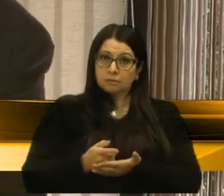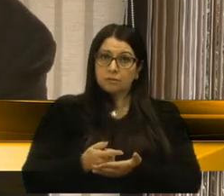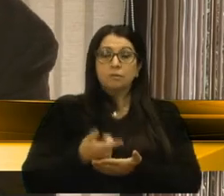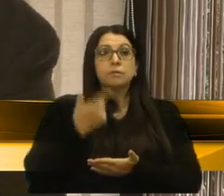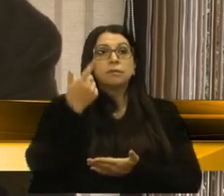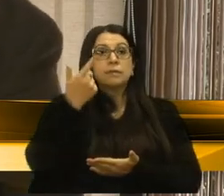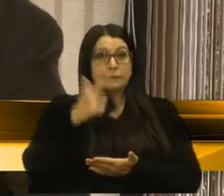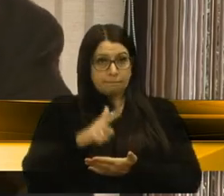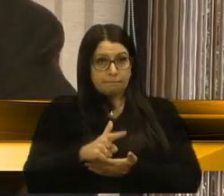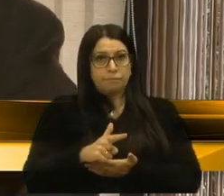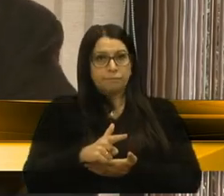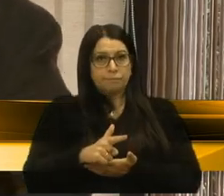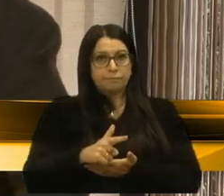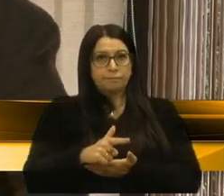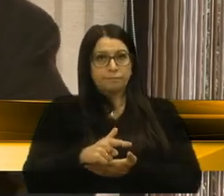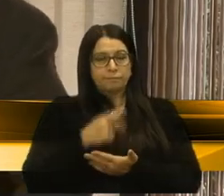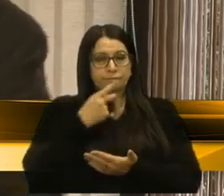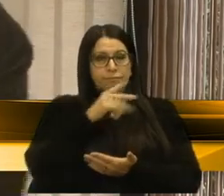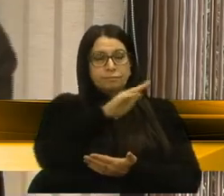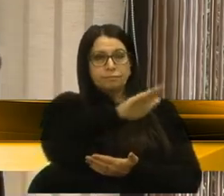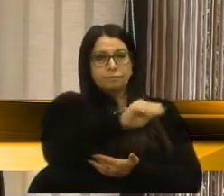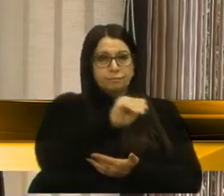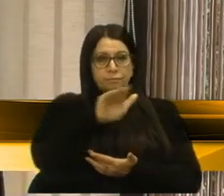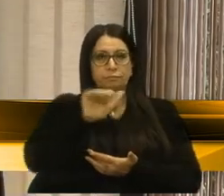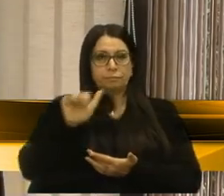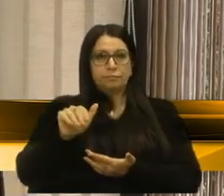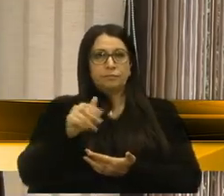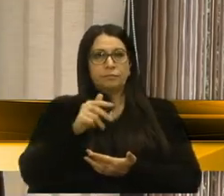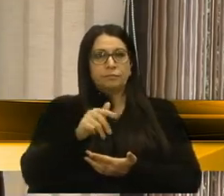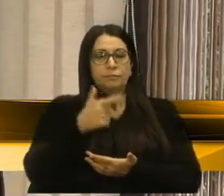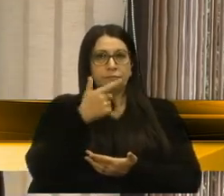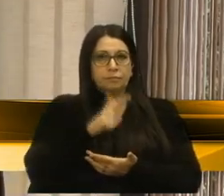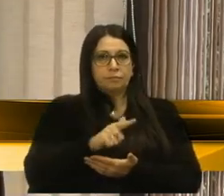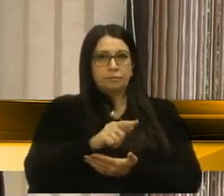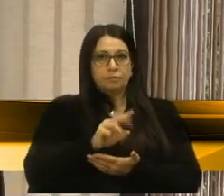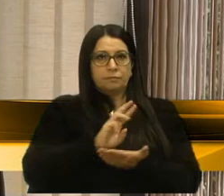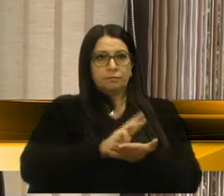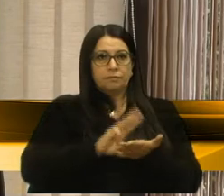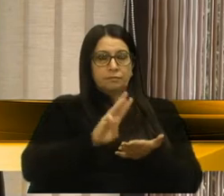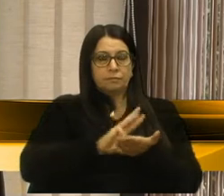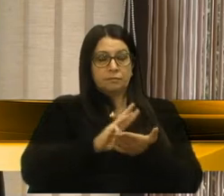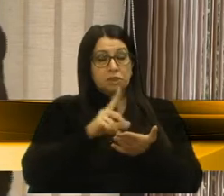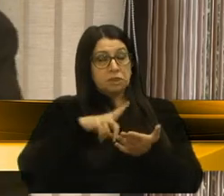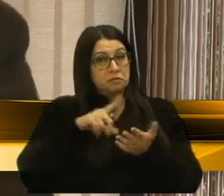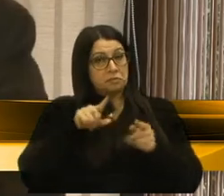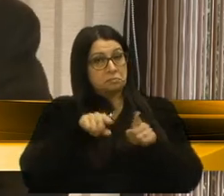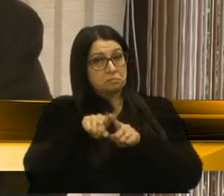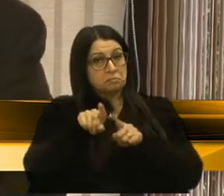mais uma vez, quero fazer esse chamamento, e quero repetir aqui o WhatsApp, se tiver alguma pergunta,